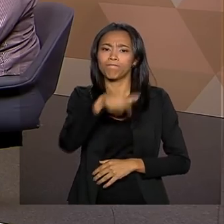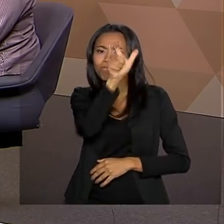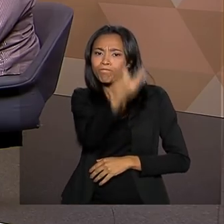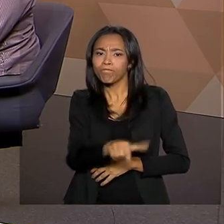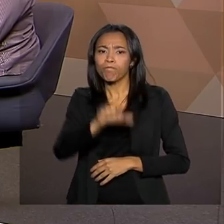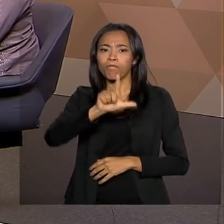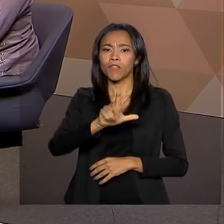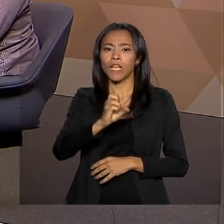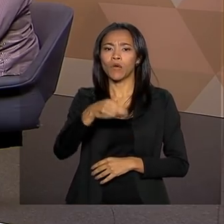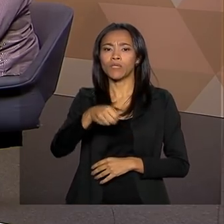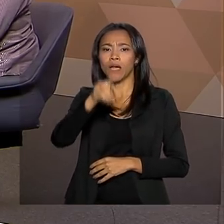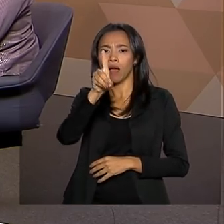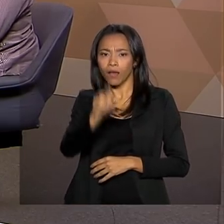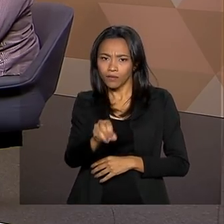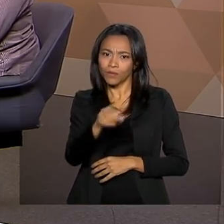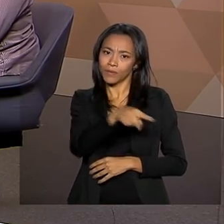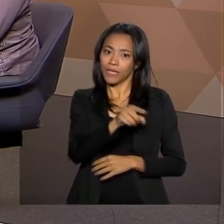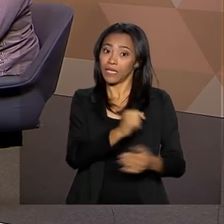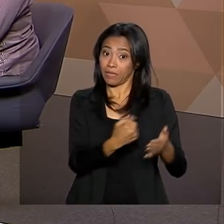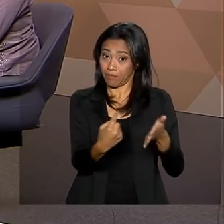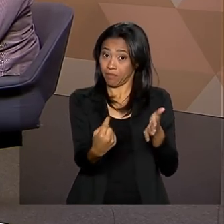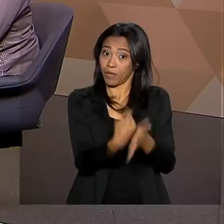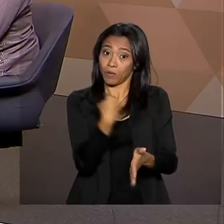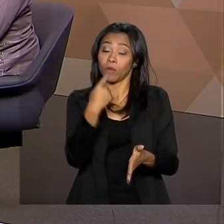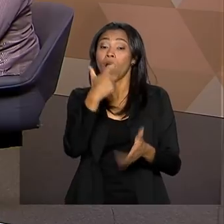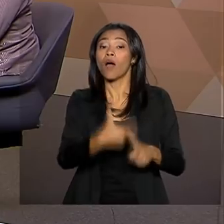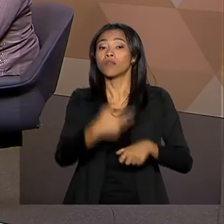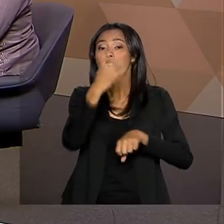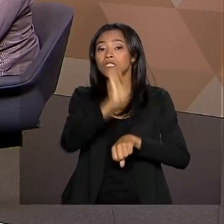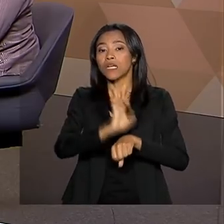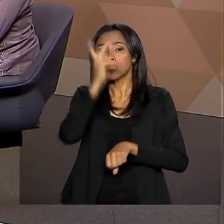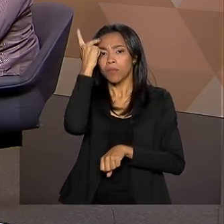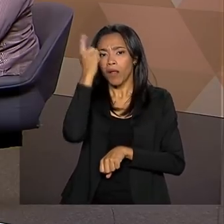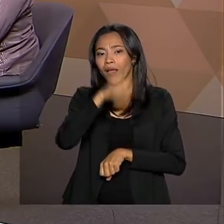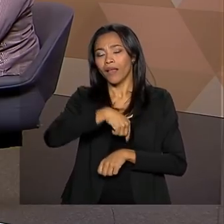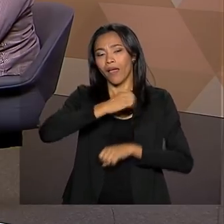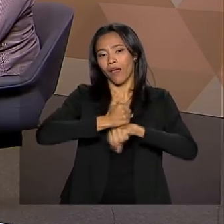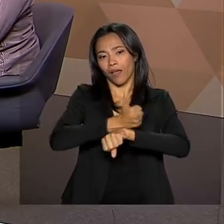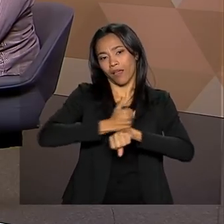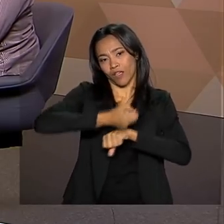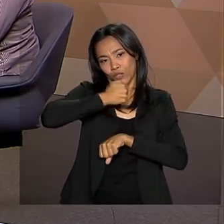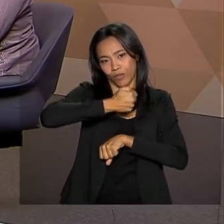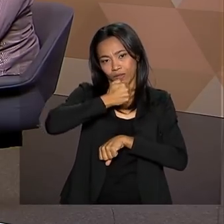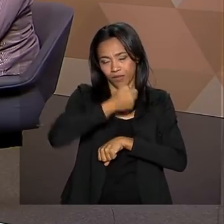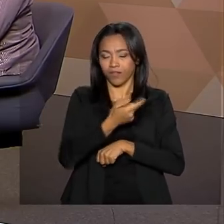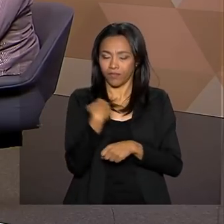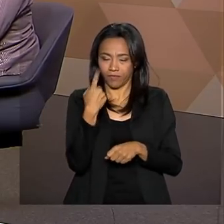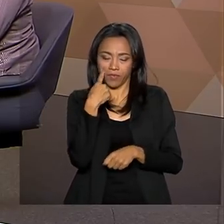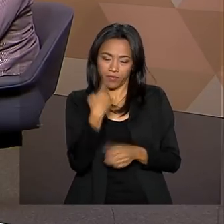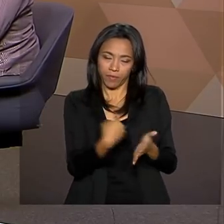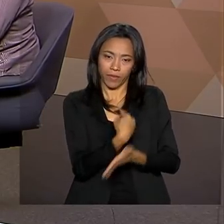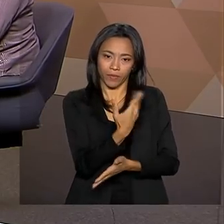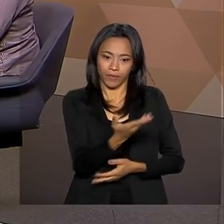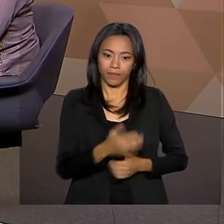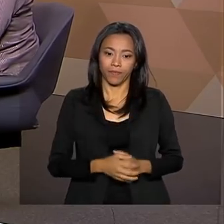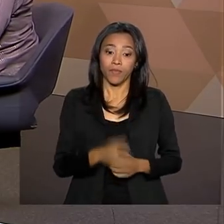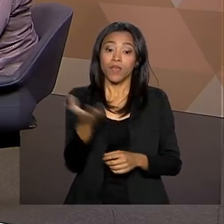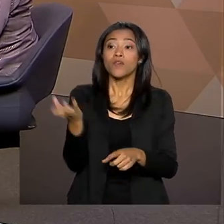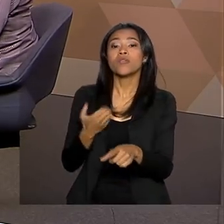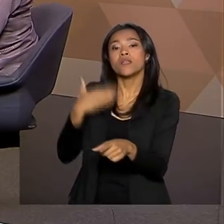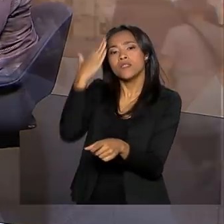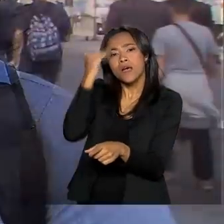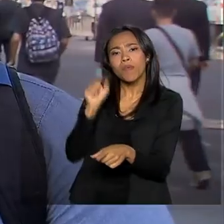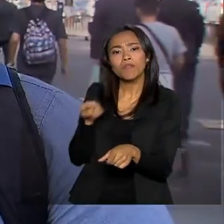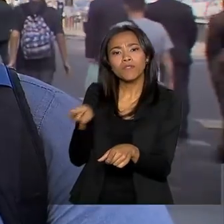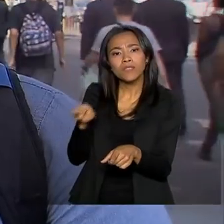Leonardo Pereira. Ele fez essa pergunta lá de São Paulo. Ele é jornalista. Vamos ver a pergunta do Leonardo. Eu gostaria de saber da